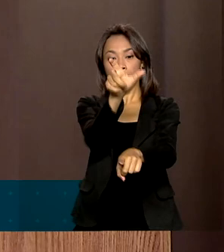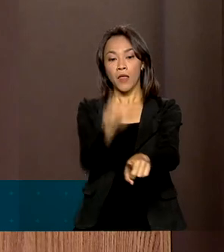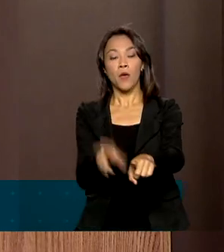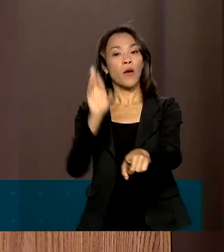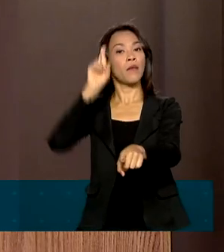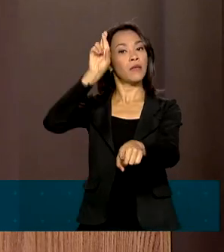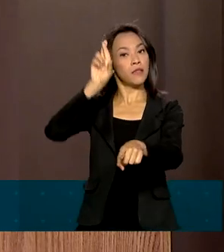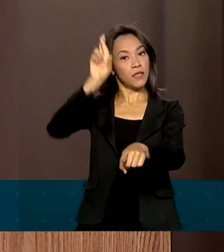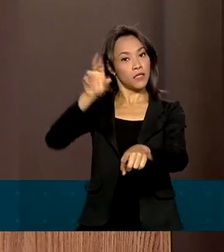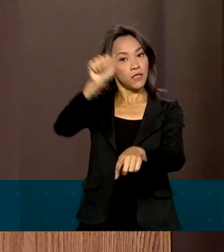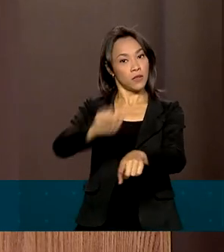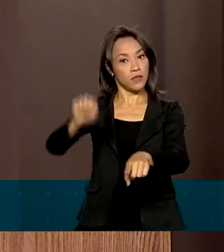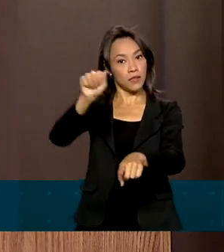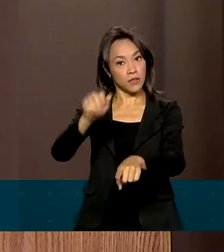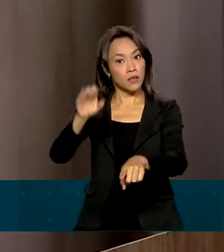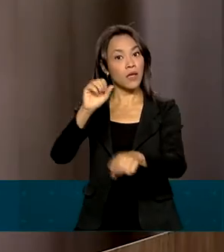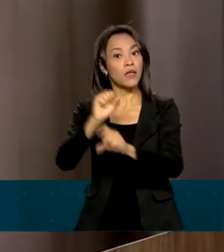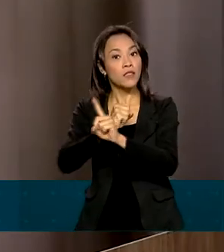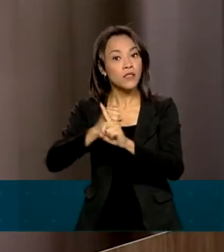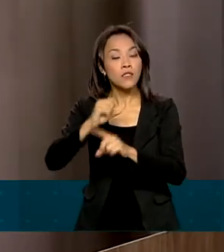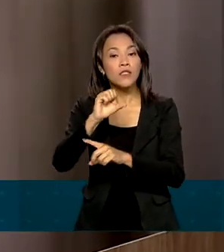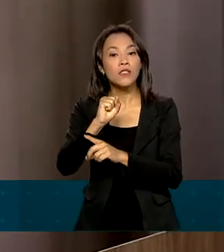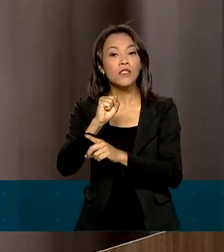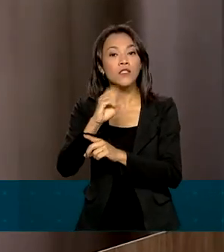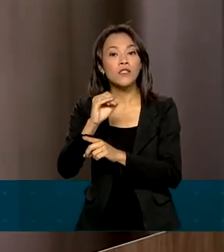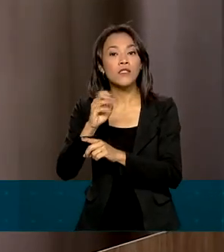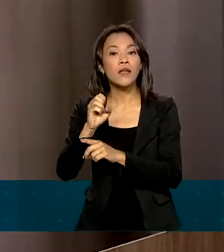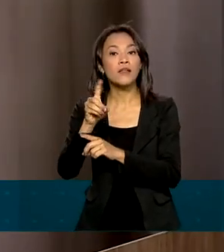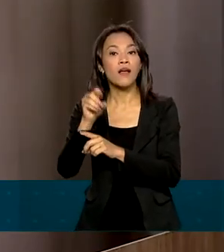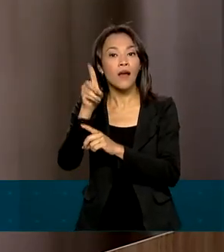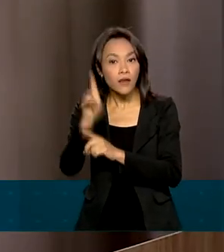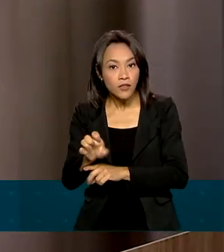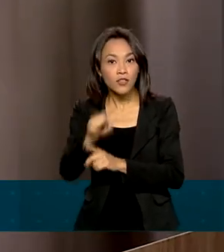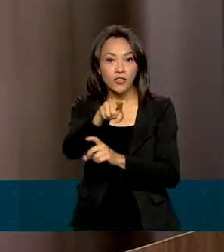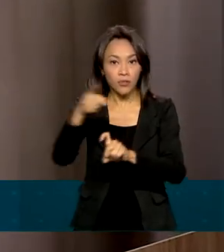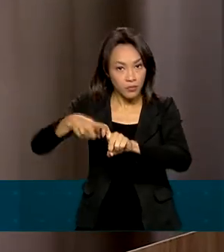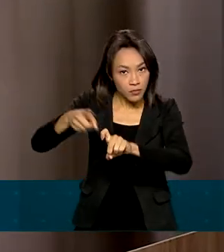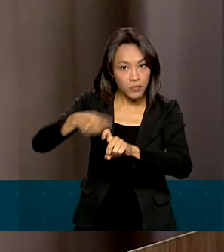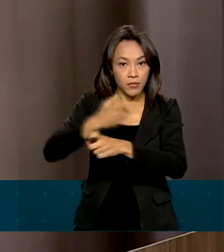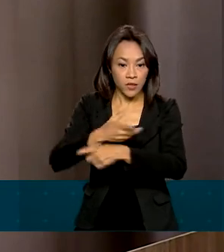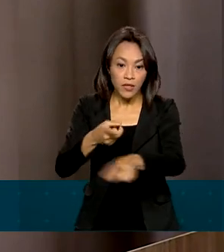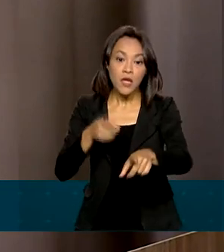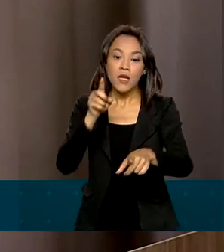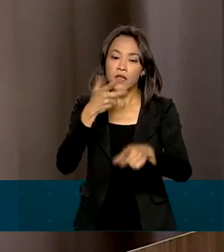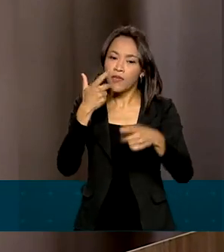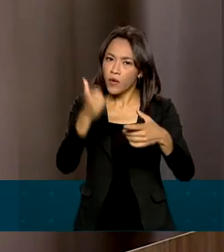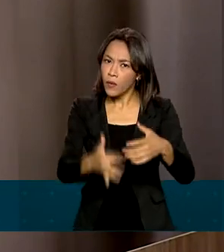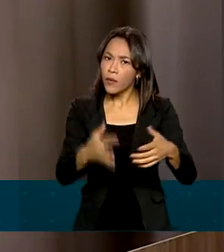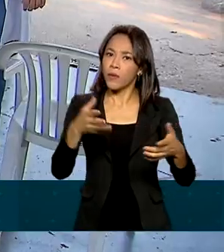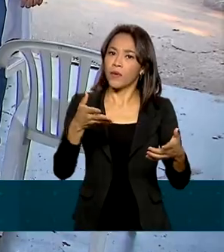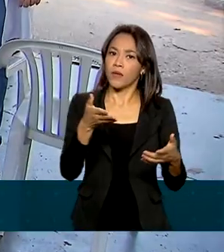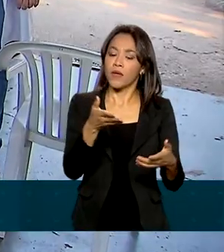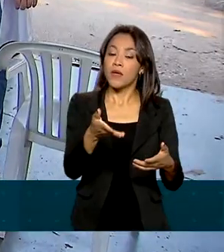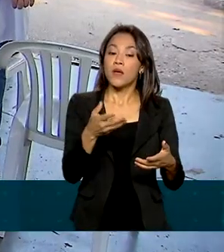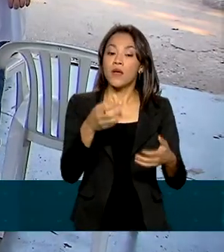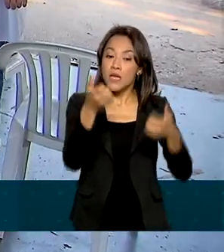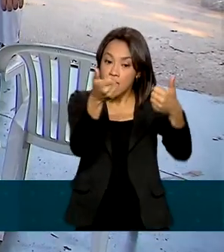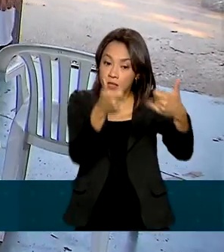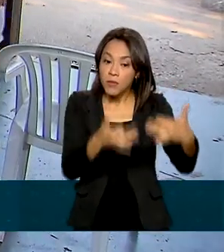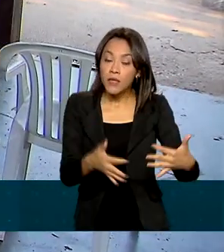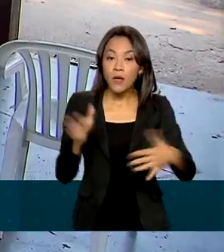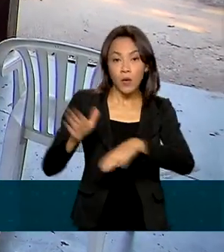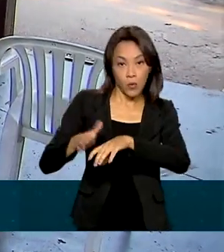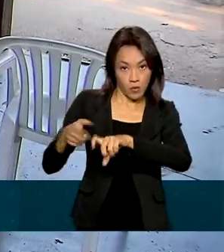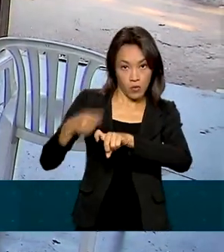Pediatria afirmou ser um erro desconsiderar a relevância dos impactos da Covid-19 em crianças. De acordo com o